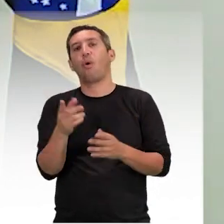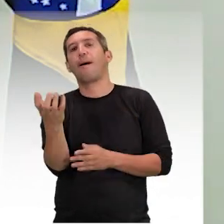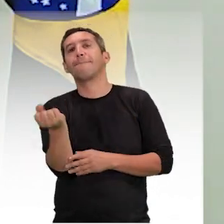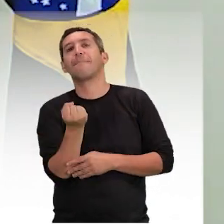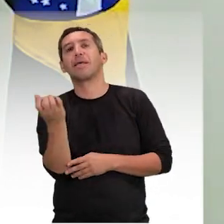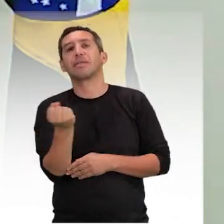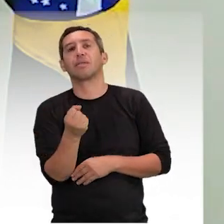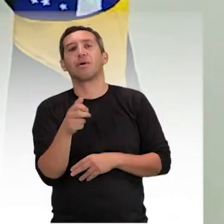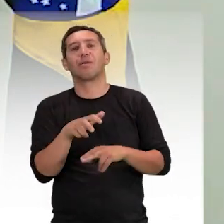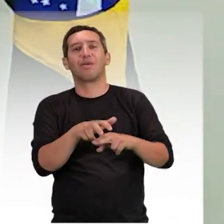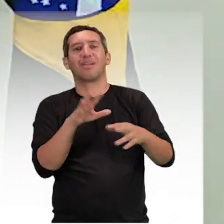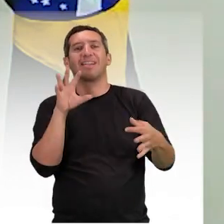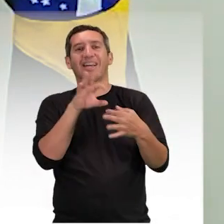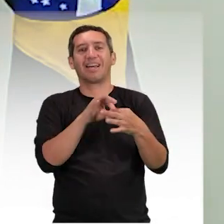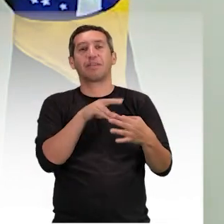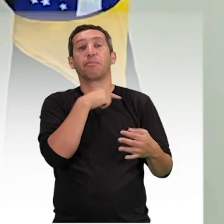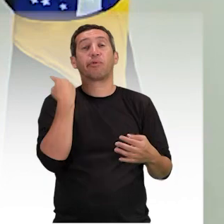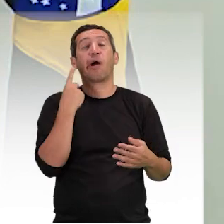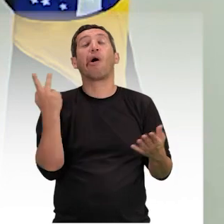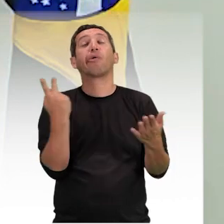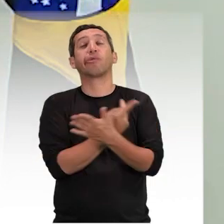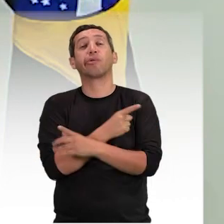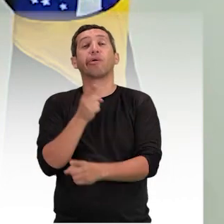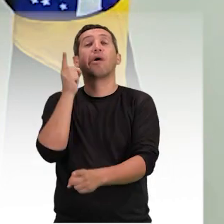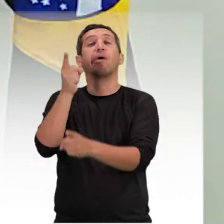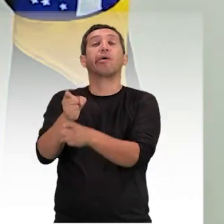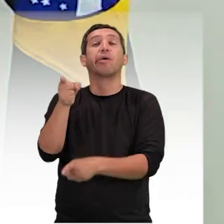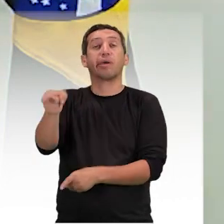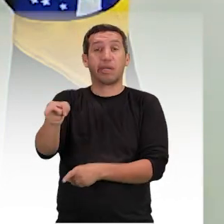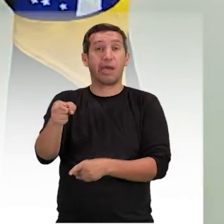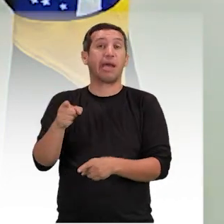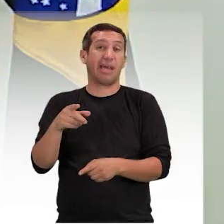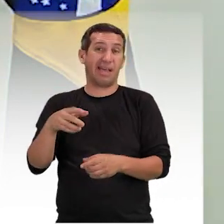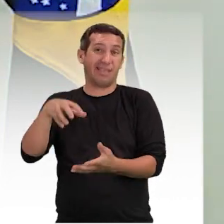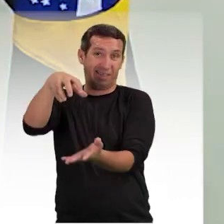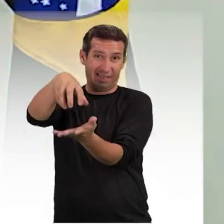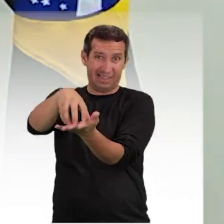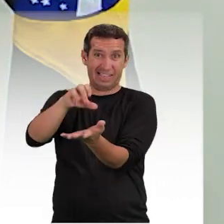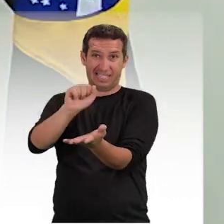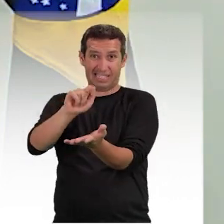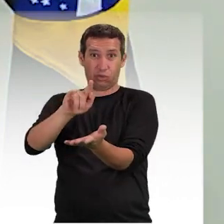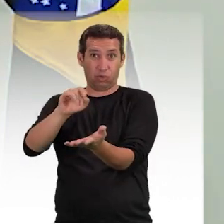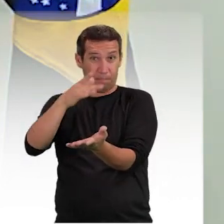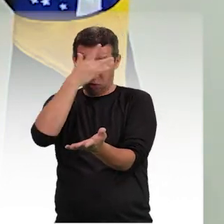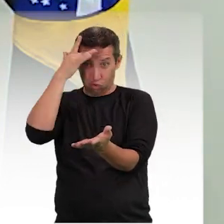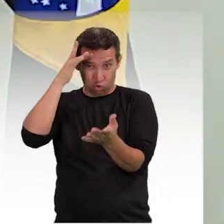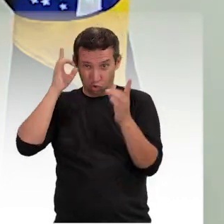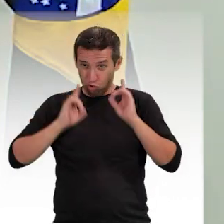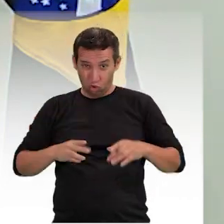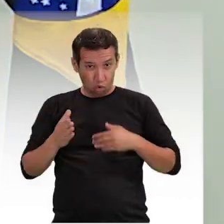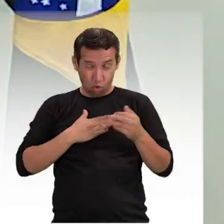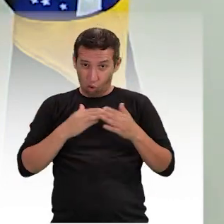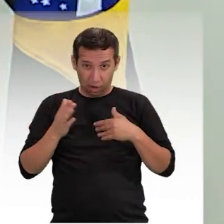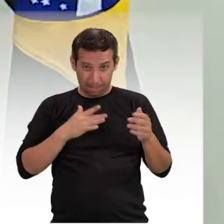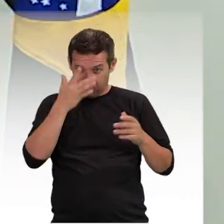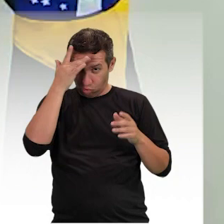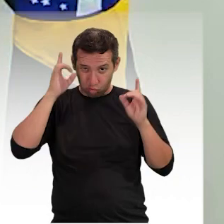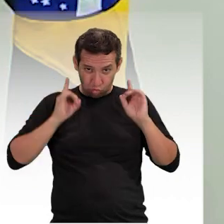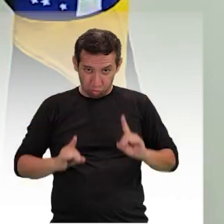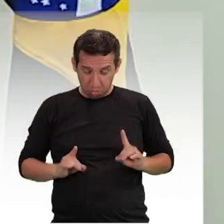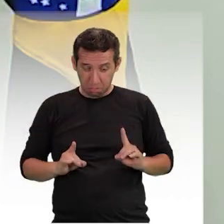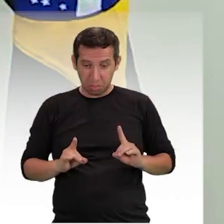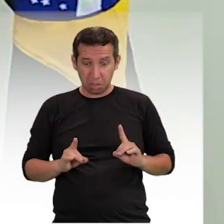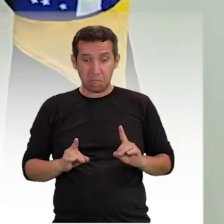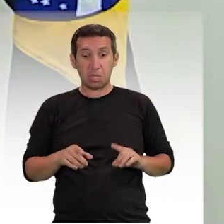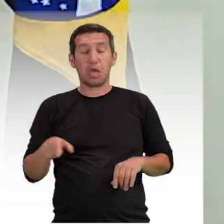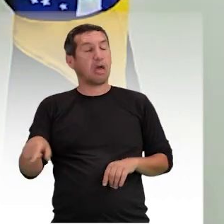nossa surpresa em descobrir que essa seguradora, para pessoas com qualquer tipo de deficiência, meramente por serem pessoas com deficiência,